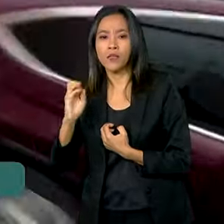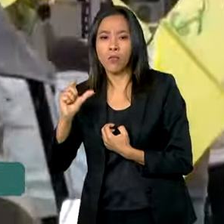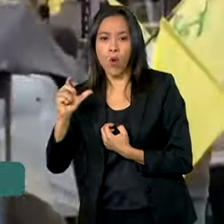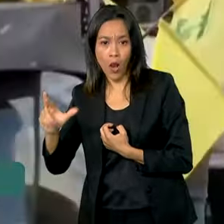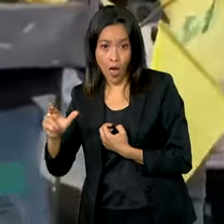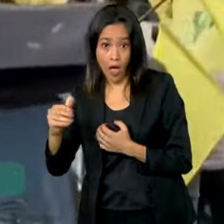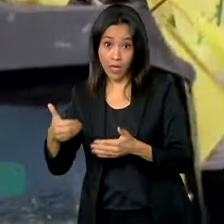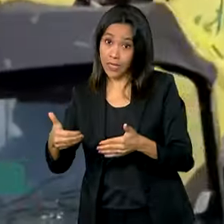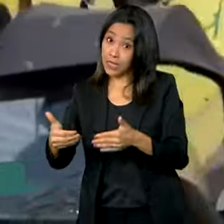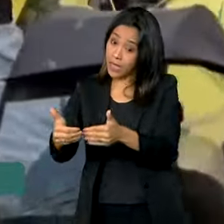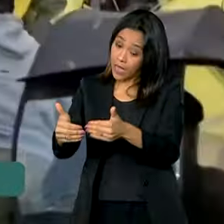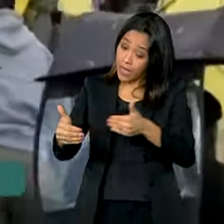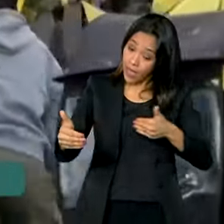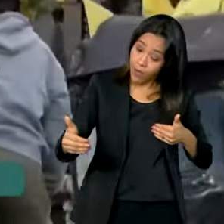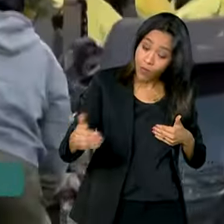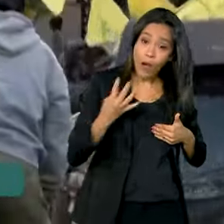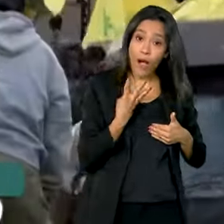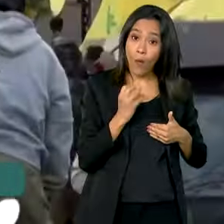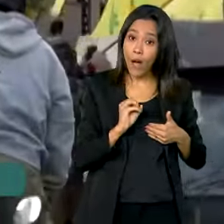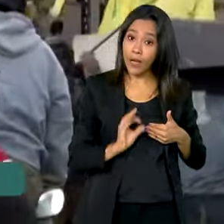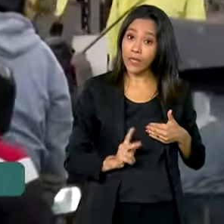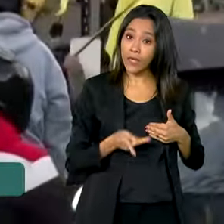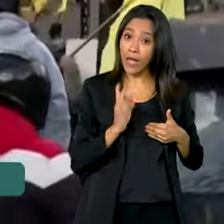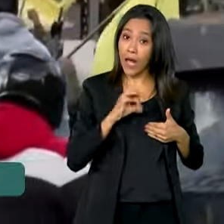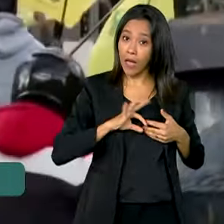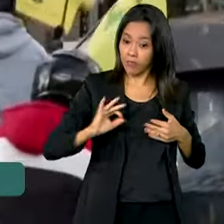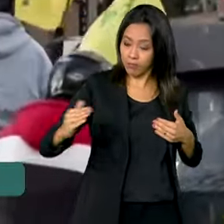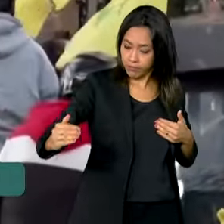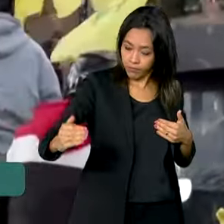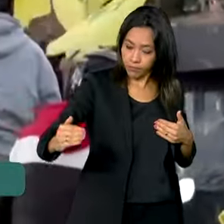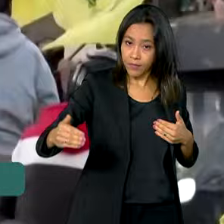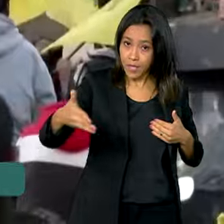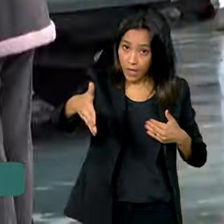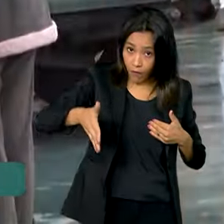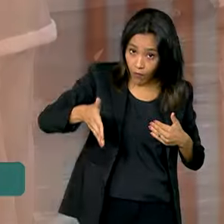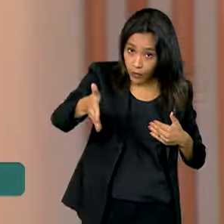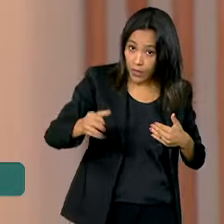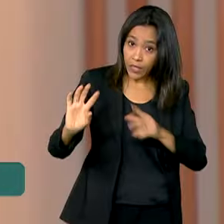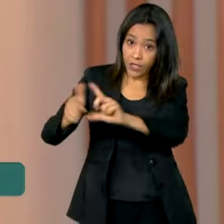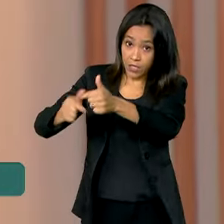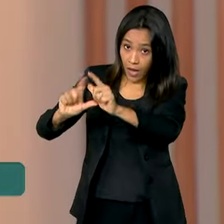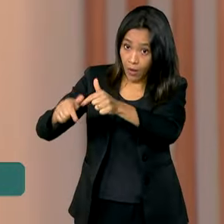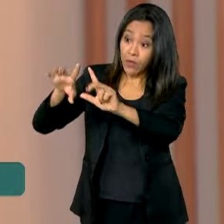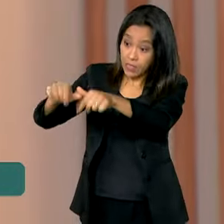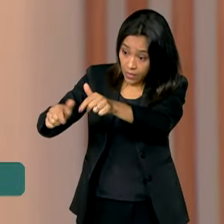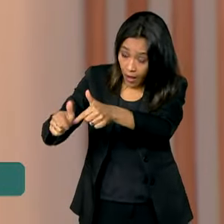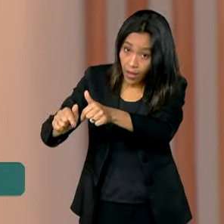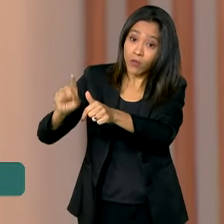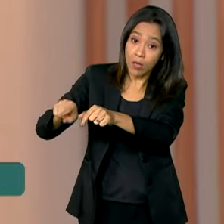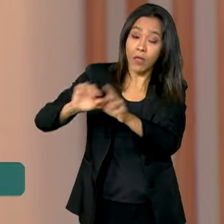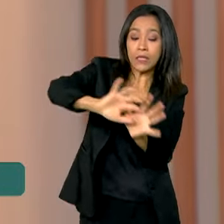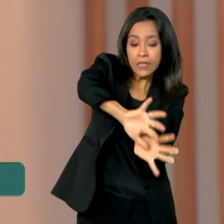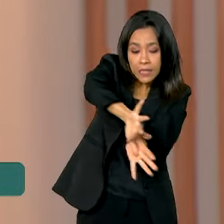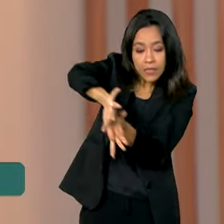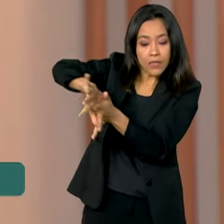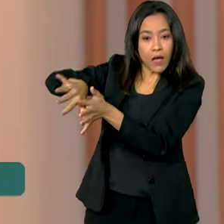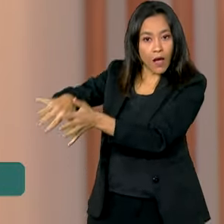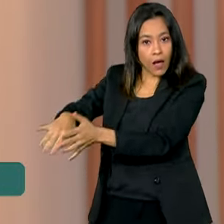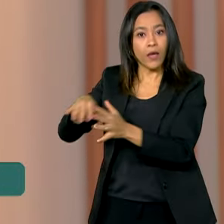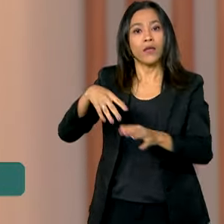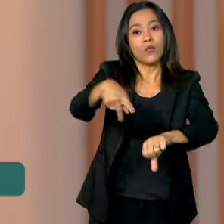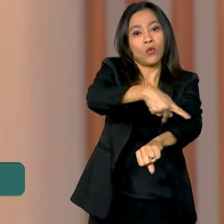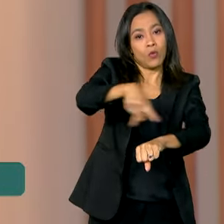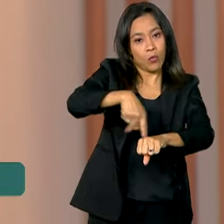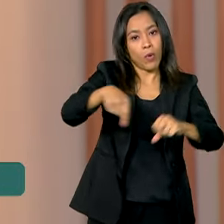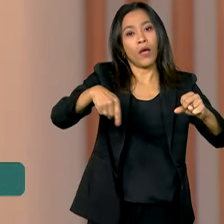quilômetros da fronteira com Israel, enquanto as forças terrestres israelenses devem se retirar do território libanês.